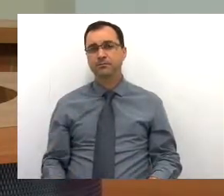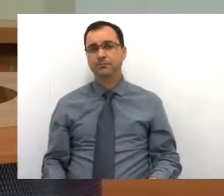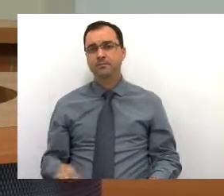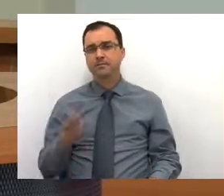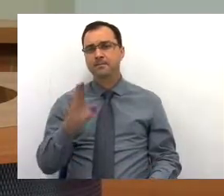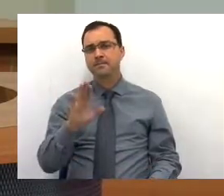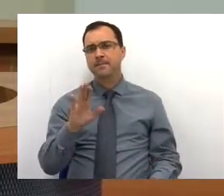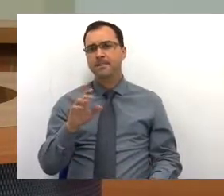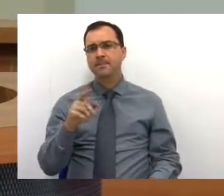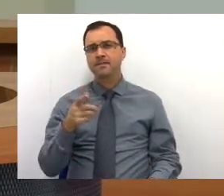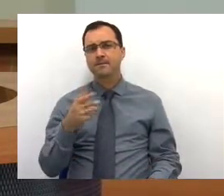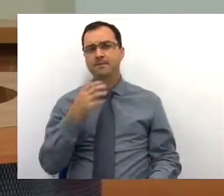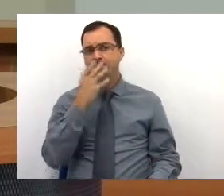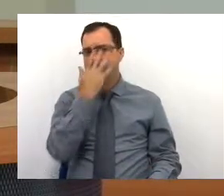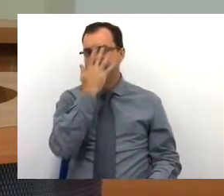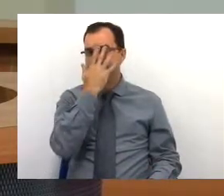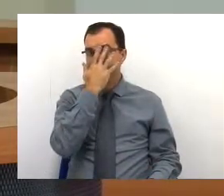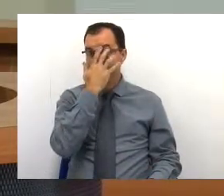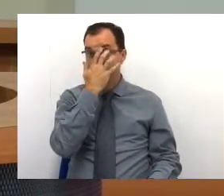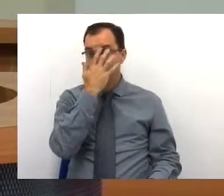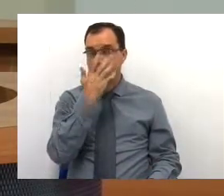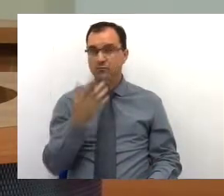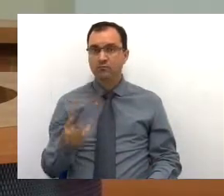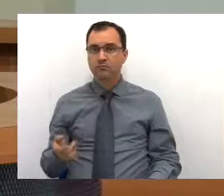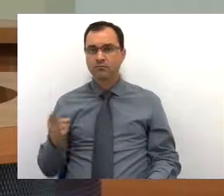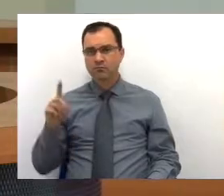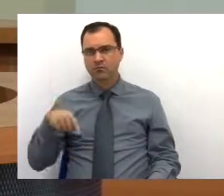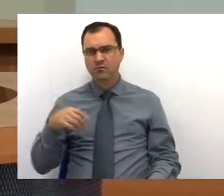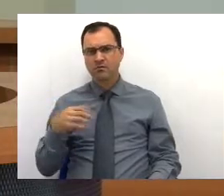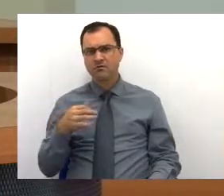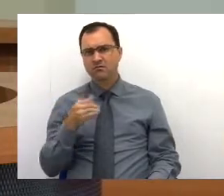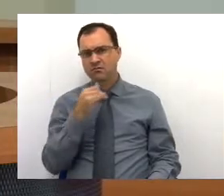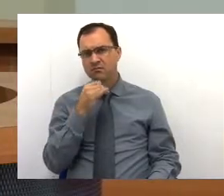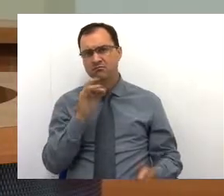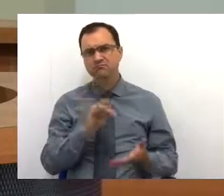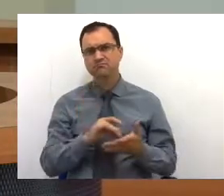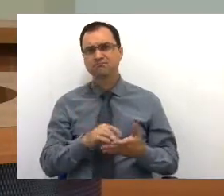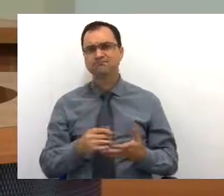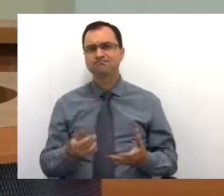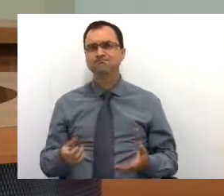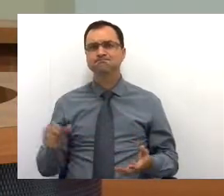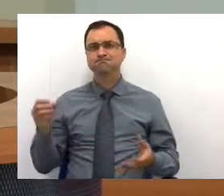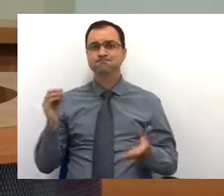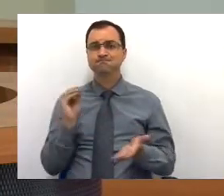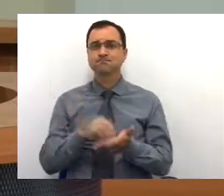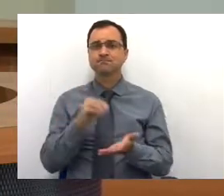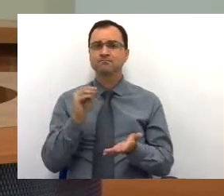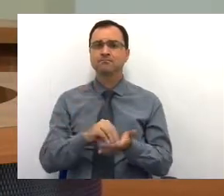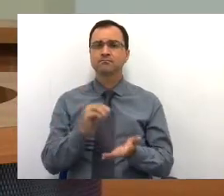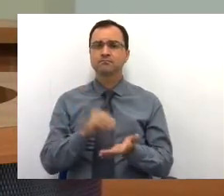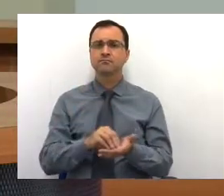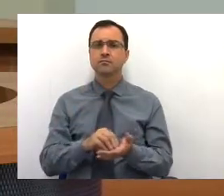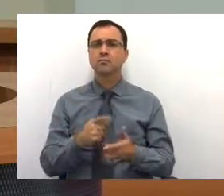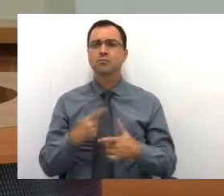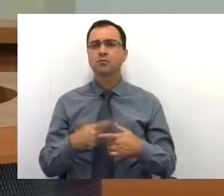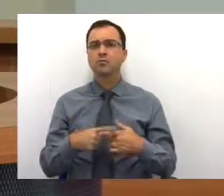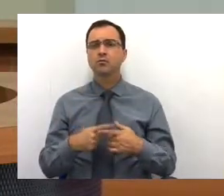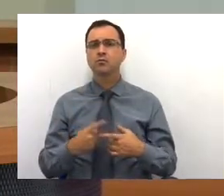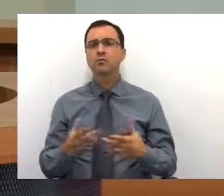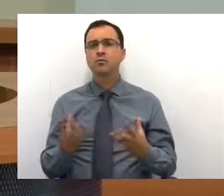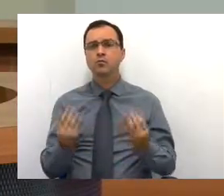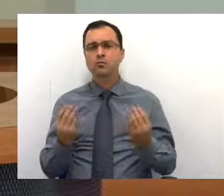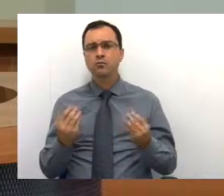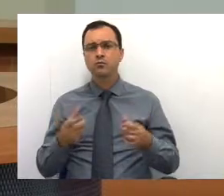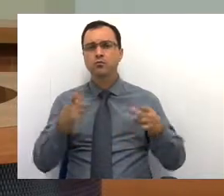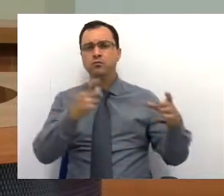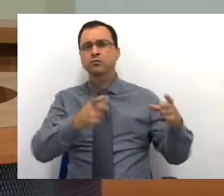Mas, então, é notório que está insatisfatório, porque, infelizmente, em muitos lugares, e chega